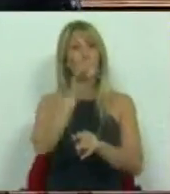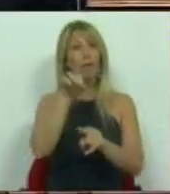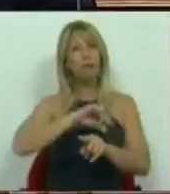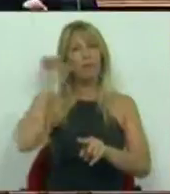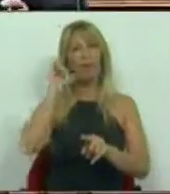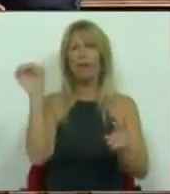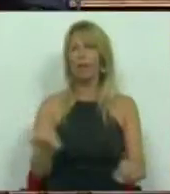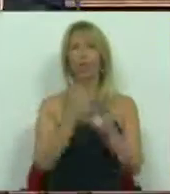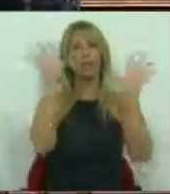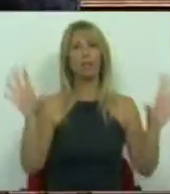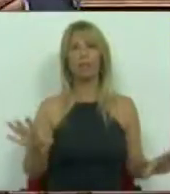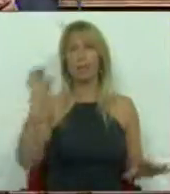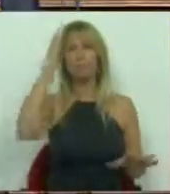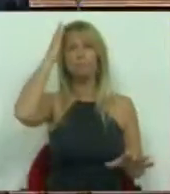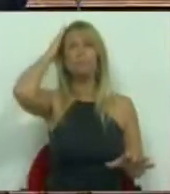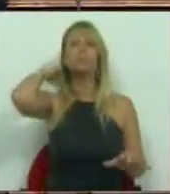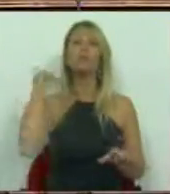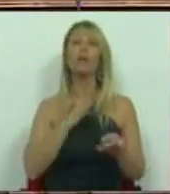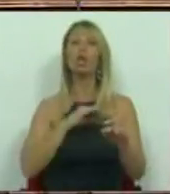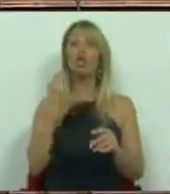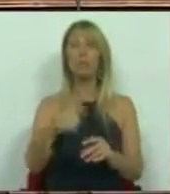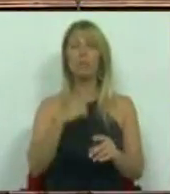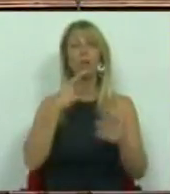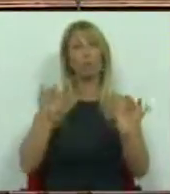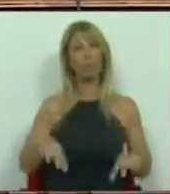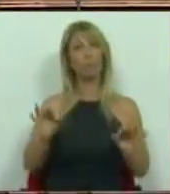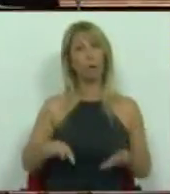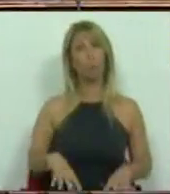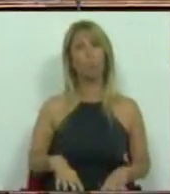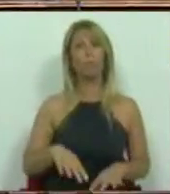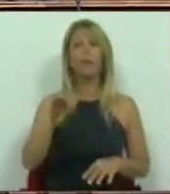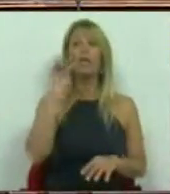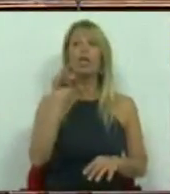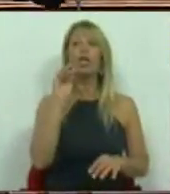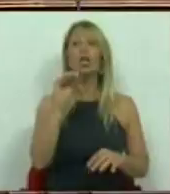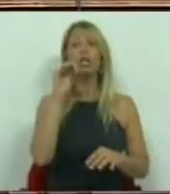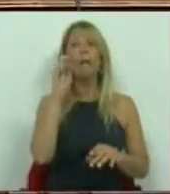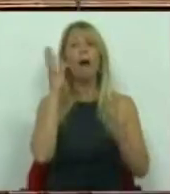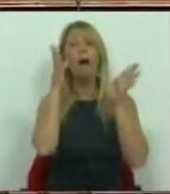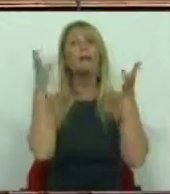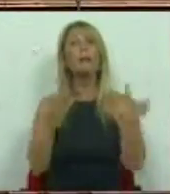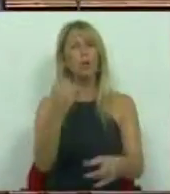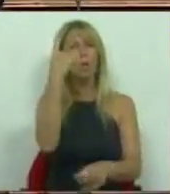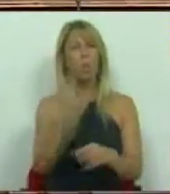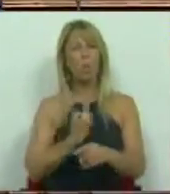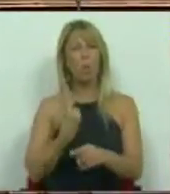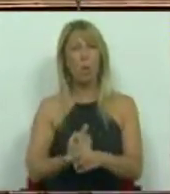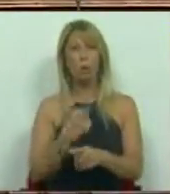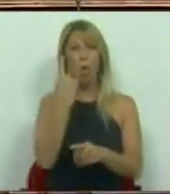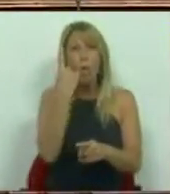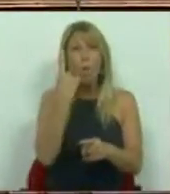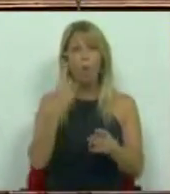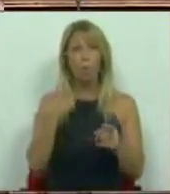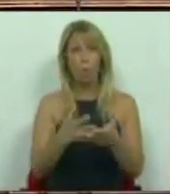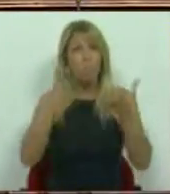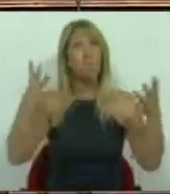esclarecida. Sra. Presidente, termino. Sra. Presidente, termino. Chamando a atenção para uma coisa. Um dos maiores problemas